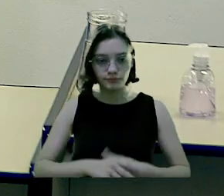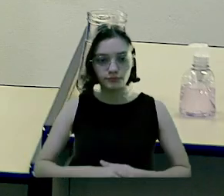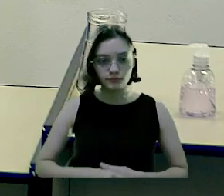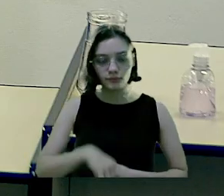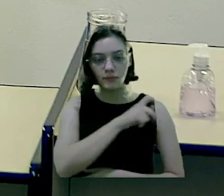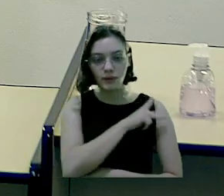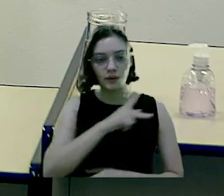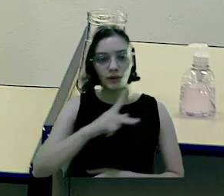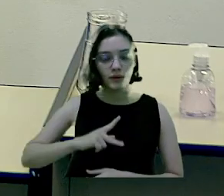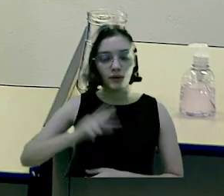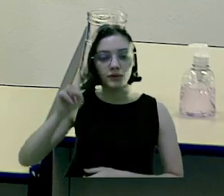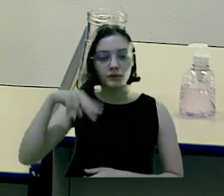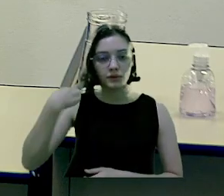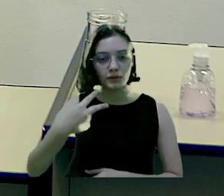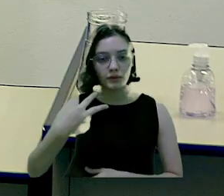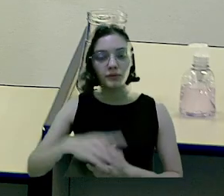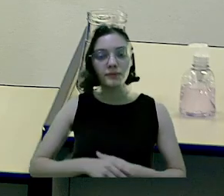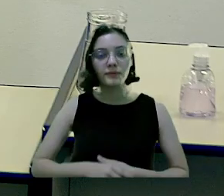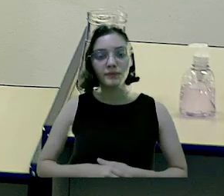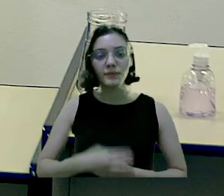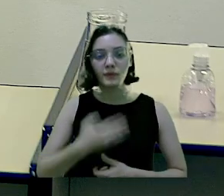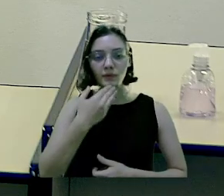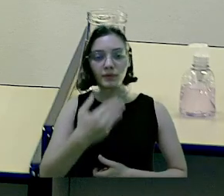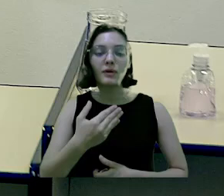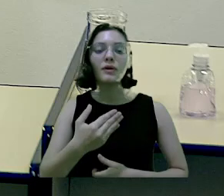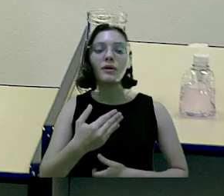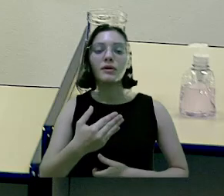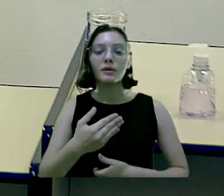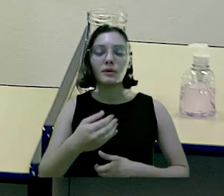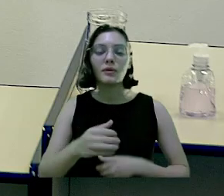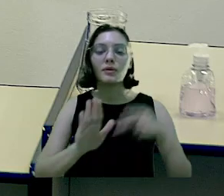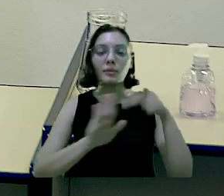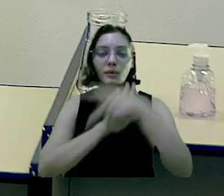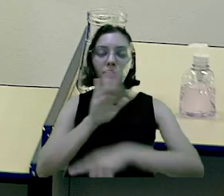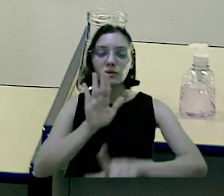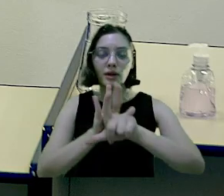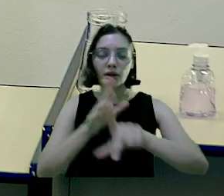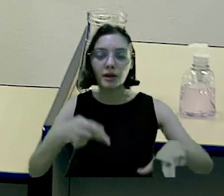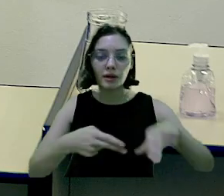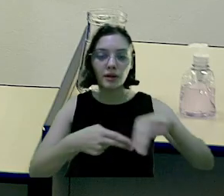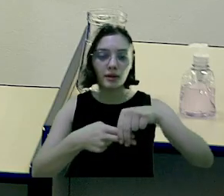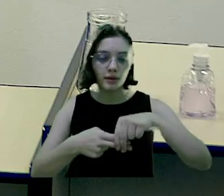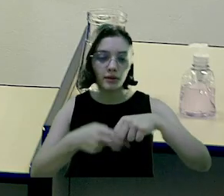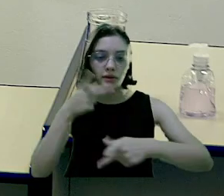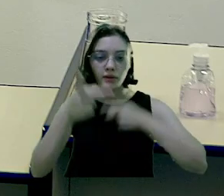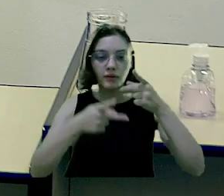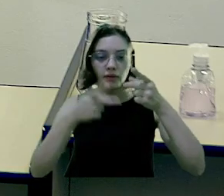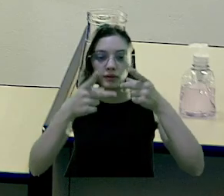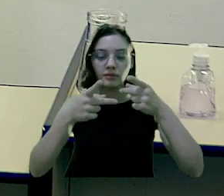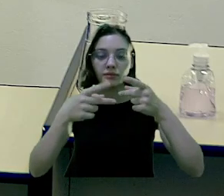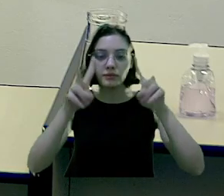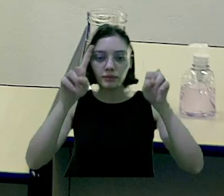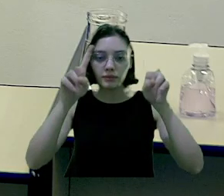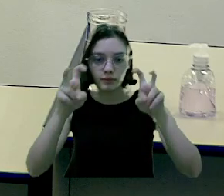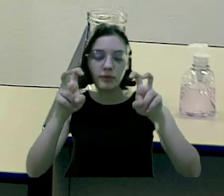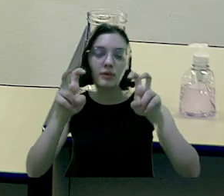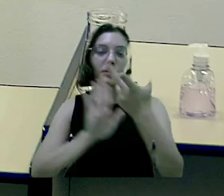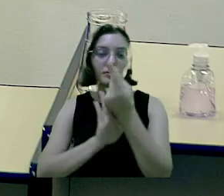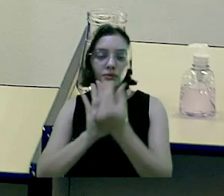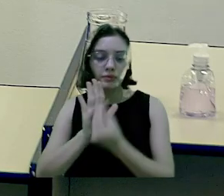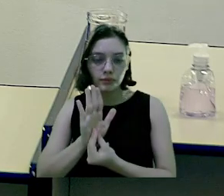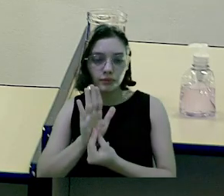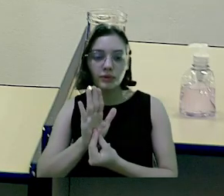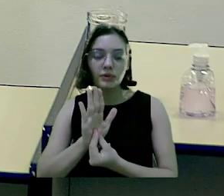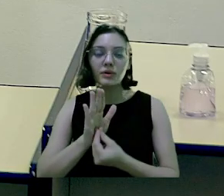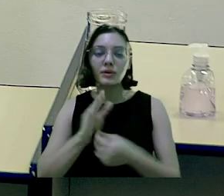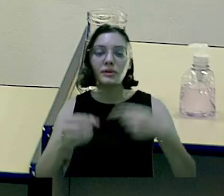Justificativa. Senhor Presidente, novos vereadores, encaminho a apreciação de V. Exª, projeto de lei anexo que dispõe, sob a estimativa de receita